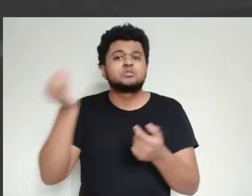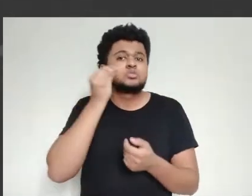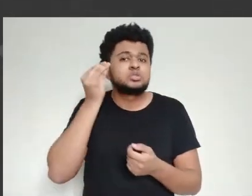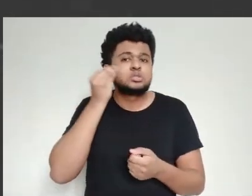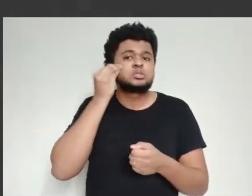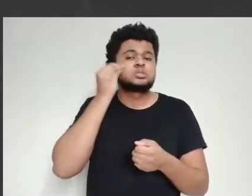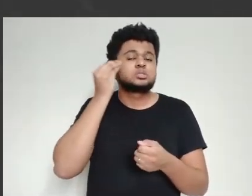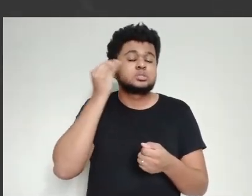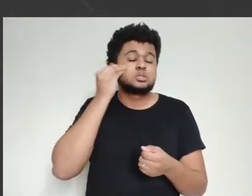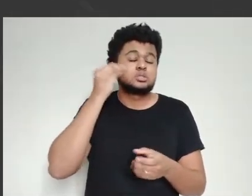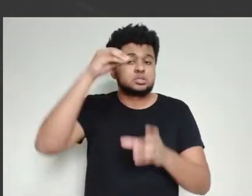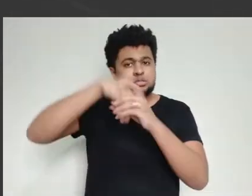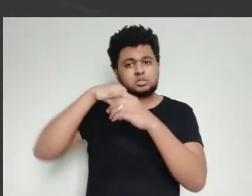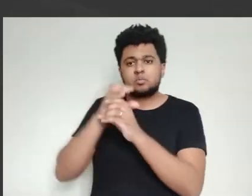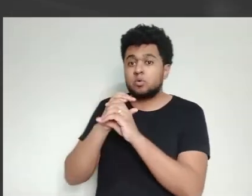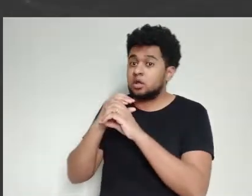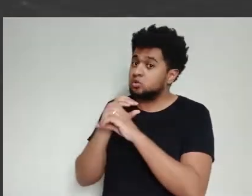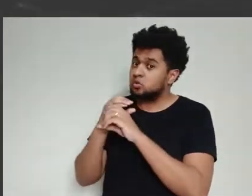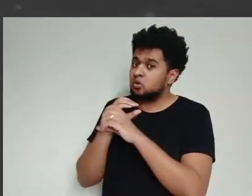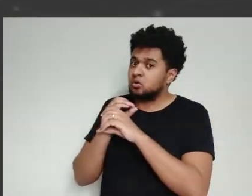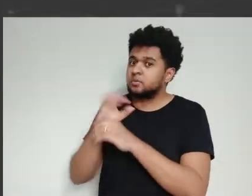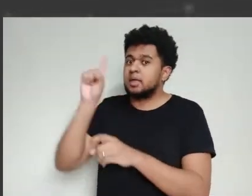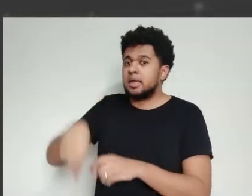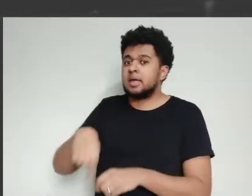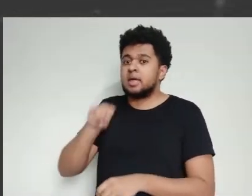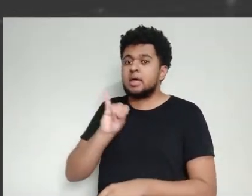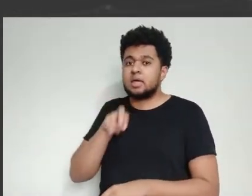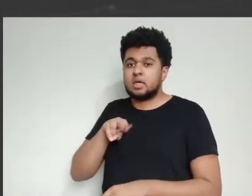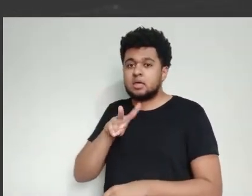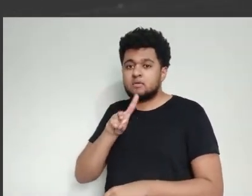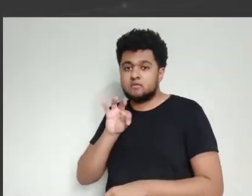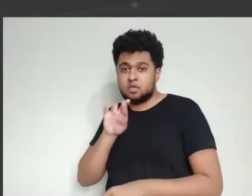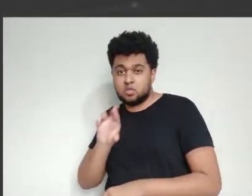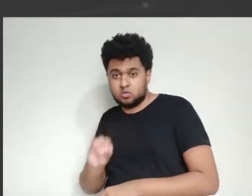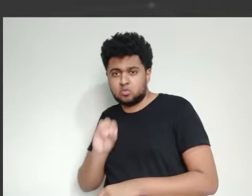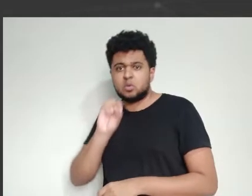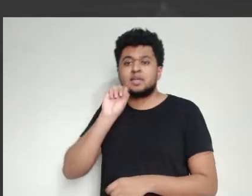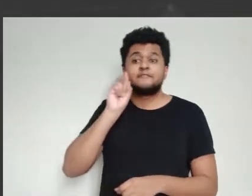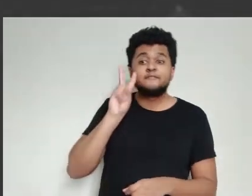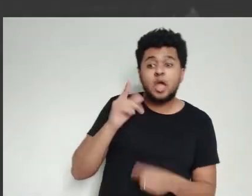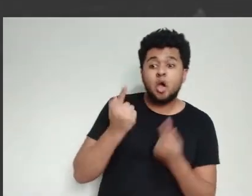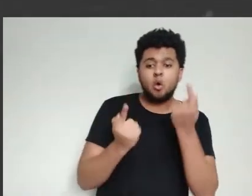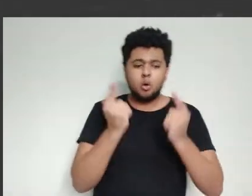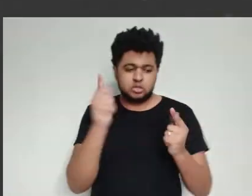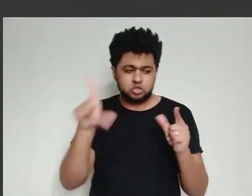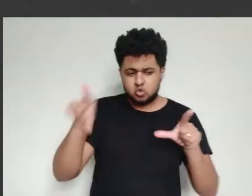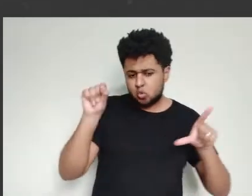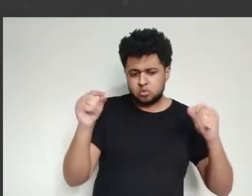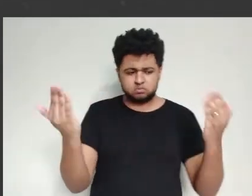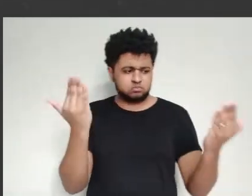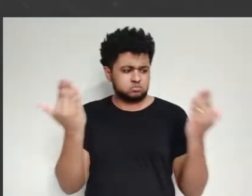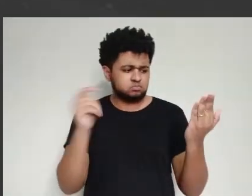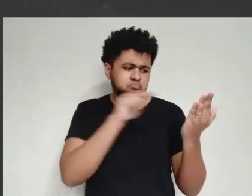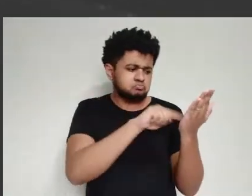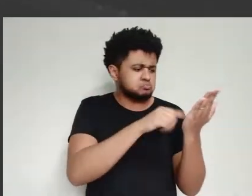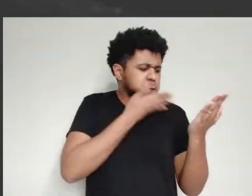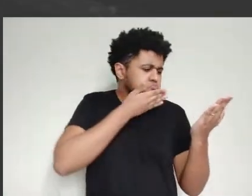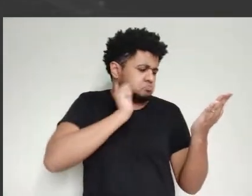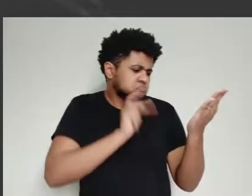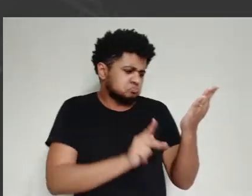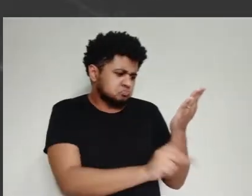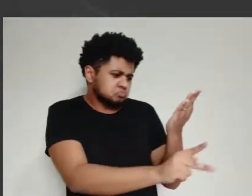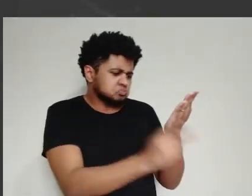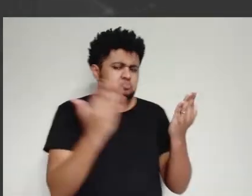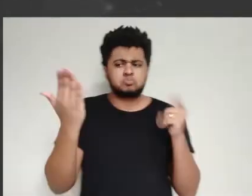o vírus inteiro? Eu vou usar só o RNA do vírus? Só o material genético? O eu vou usar? Você tem que escolher a melhor